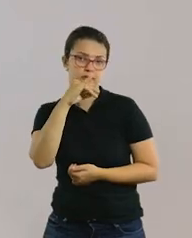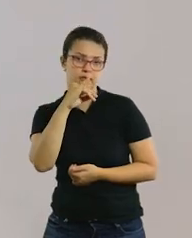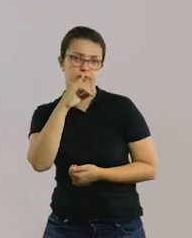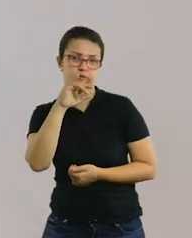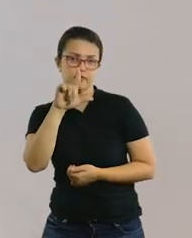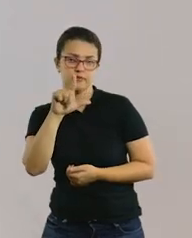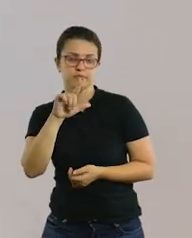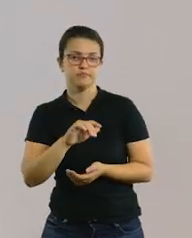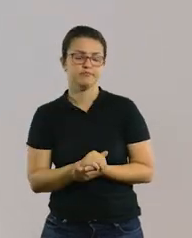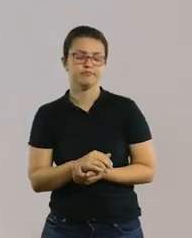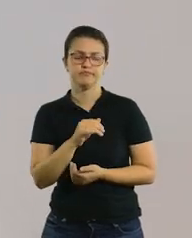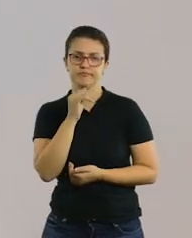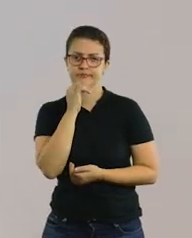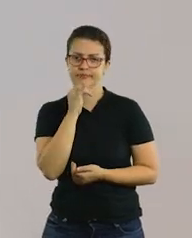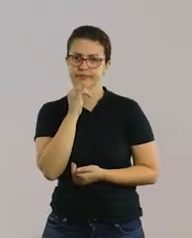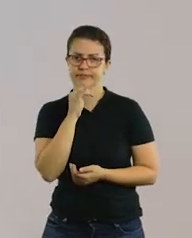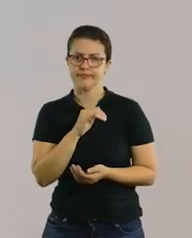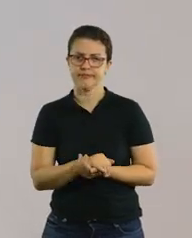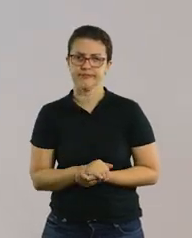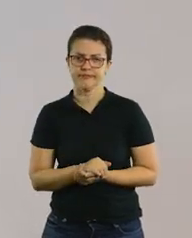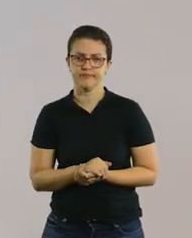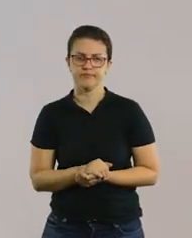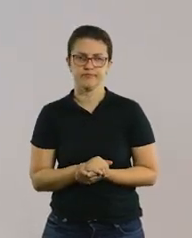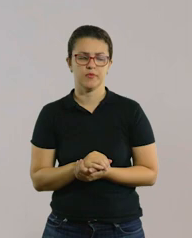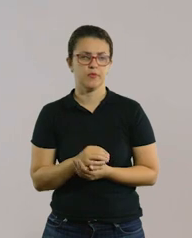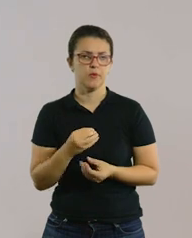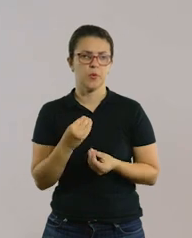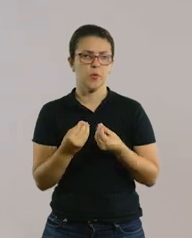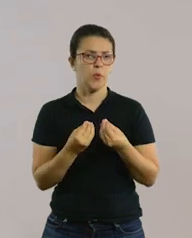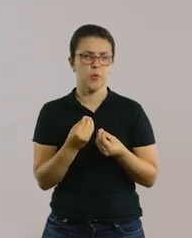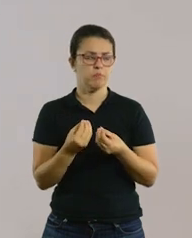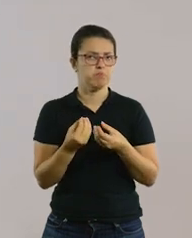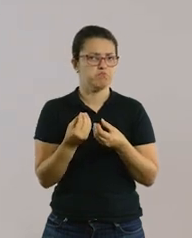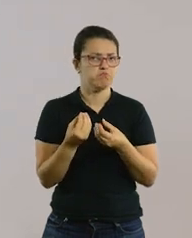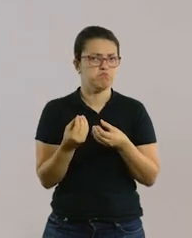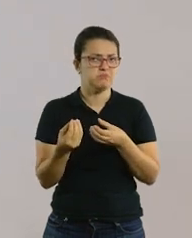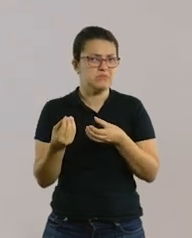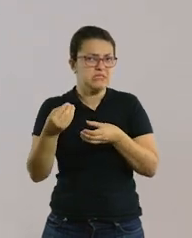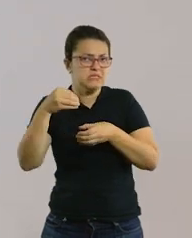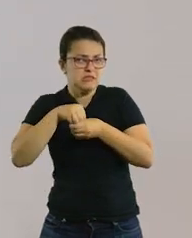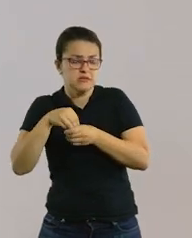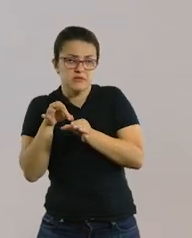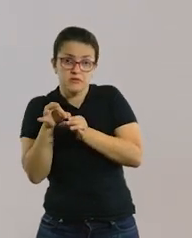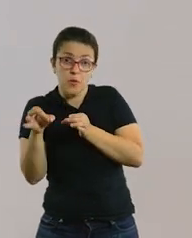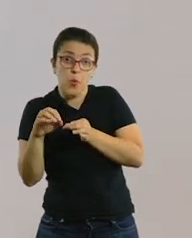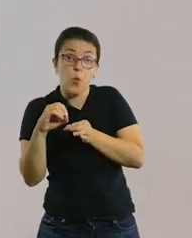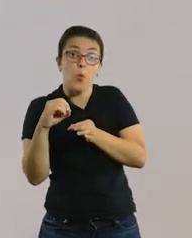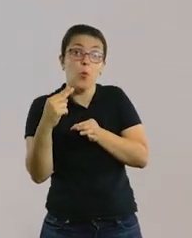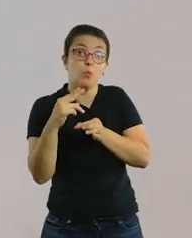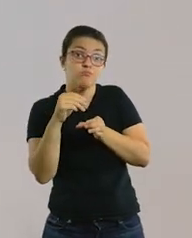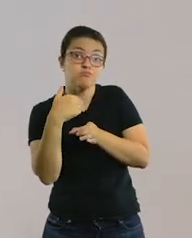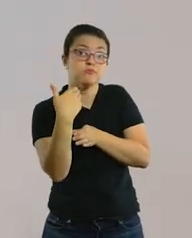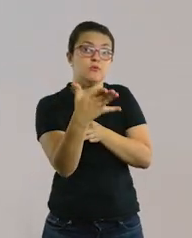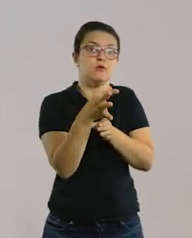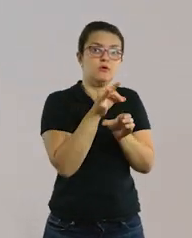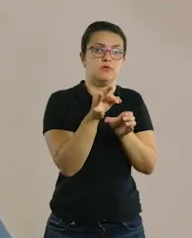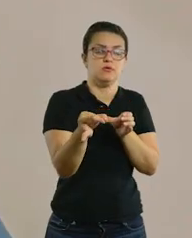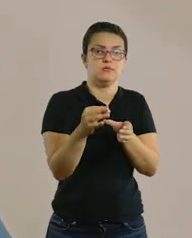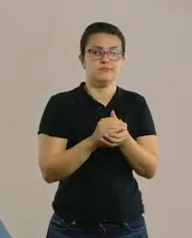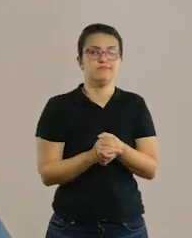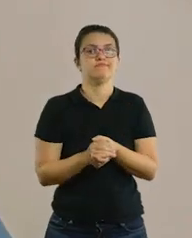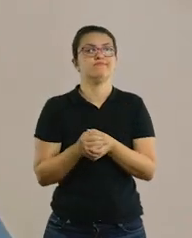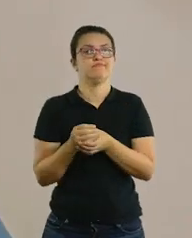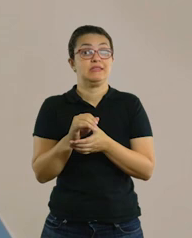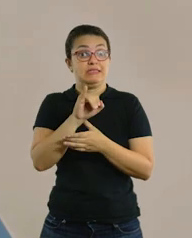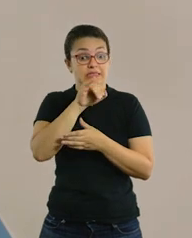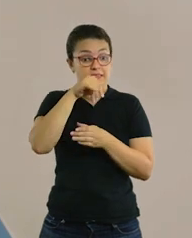Pencil é o lápis. O lápis. Pencil. Ele fica In Pencil Case ou Out Pencil Case? Hum?